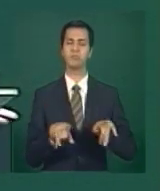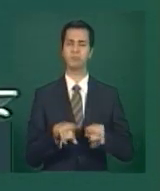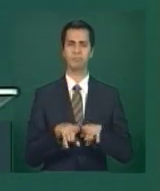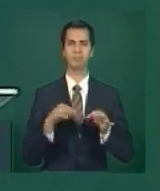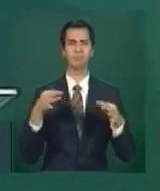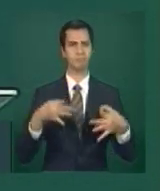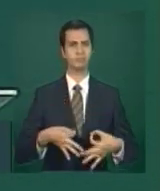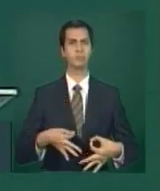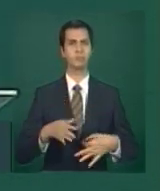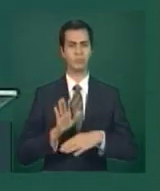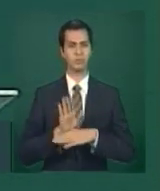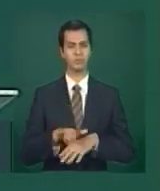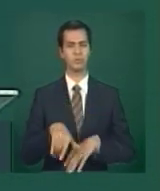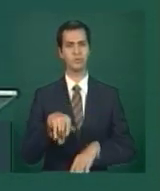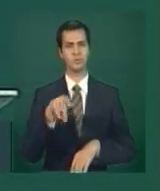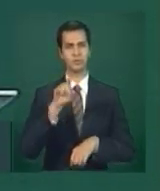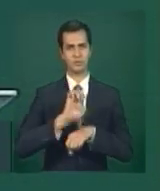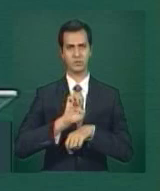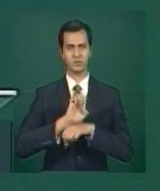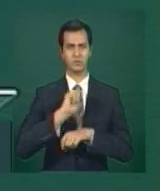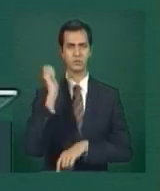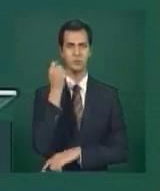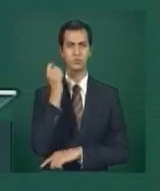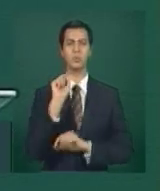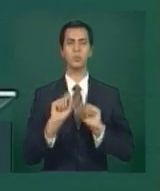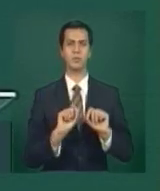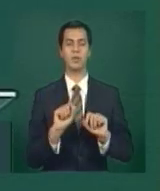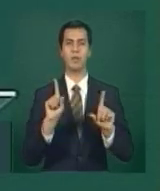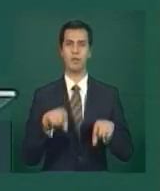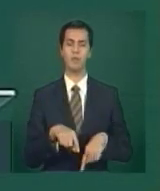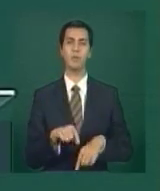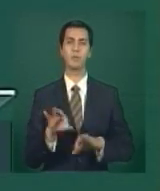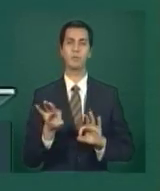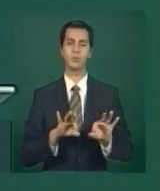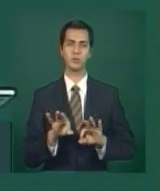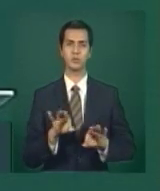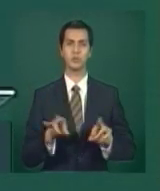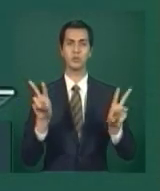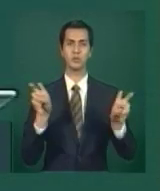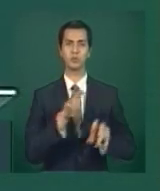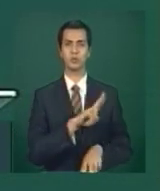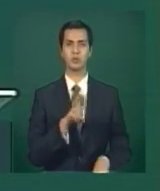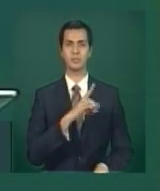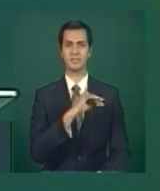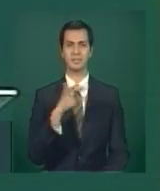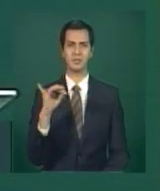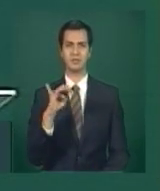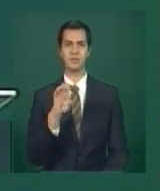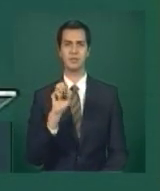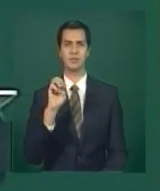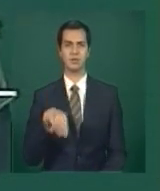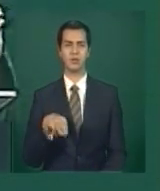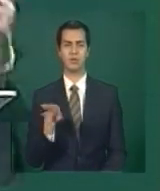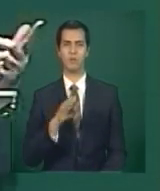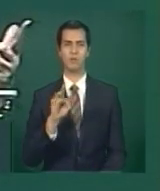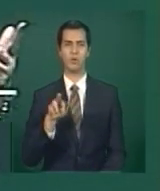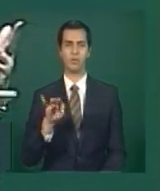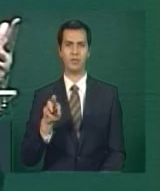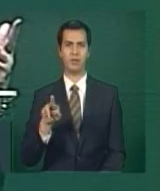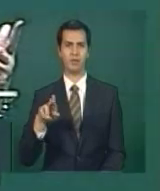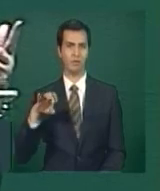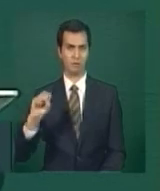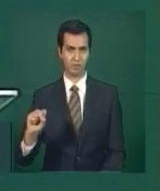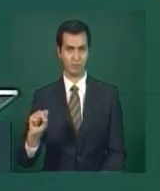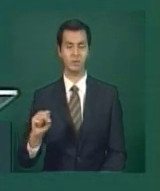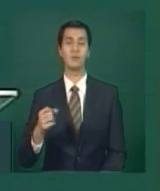Sul, sem sombra de dúvida, que foi o programa Ciência Sem Fronteira. Nós tínhamos, na verdade, lançado o